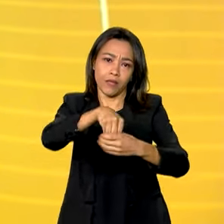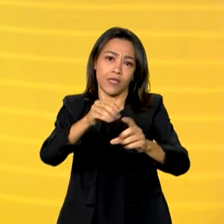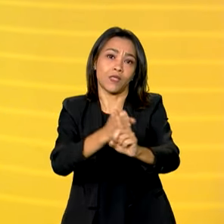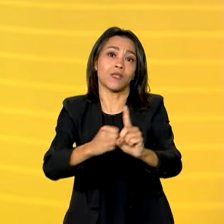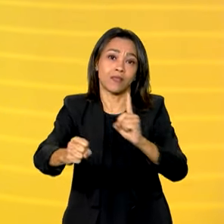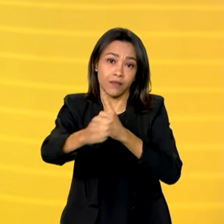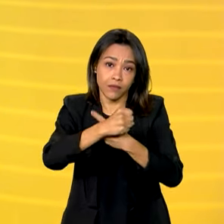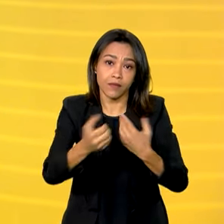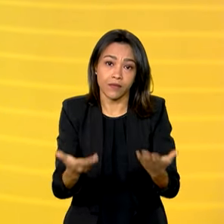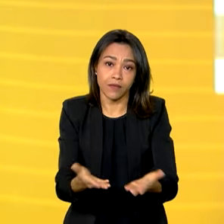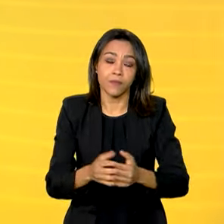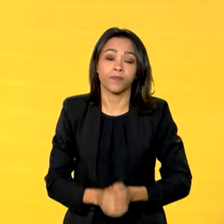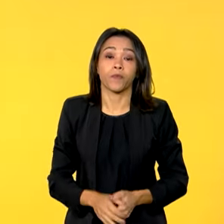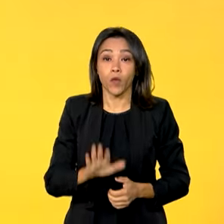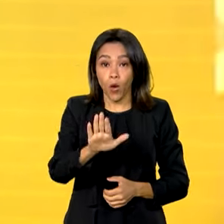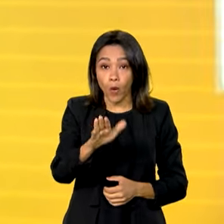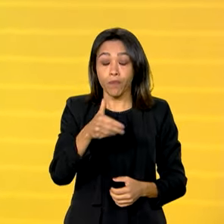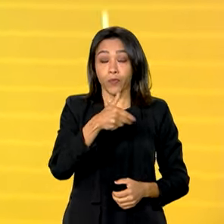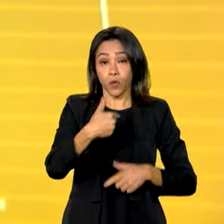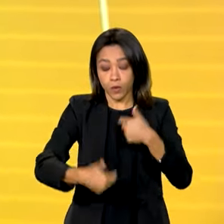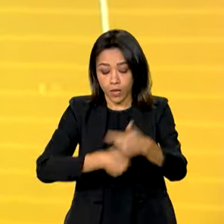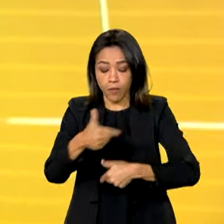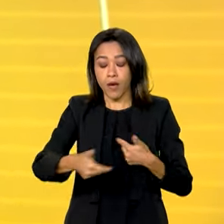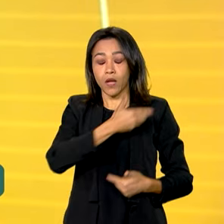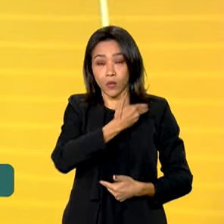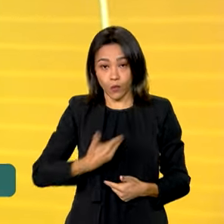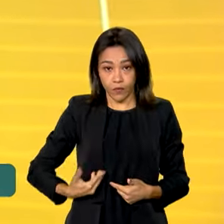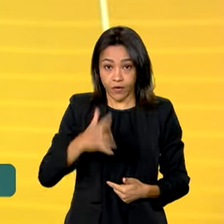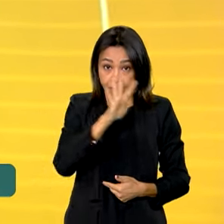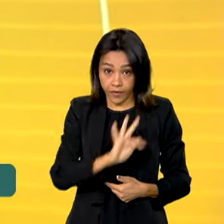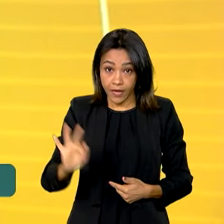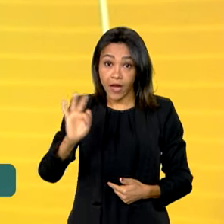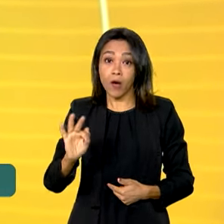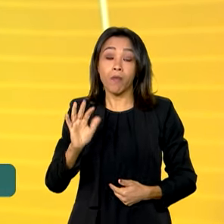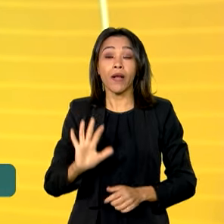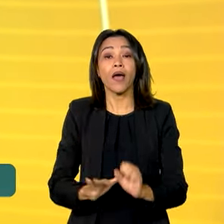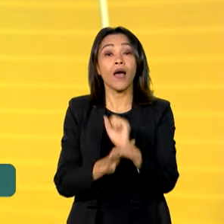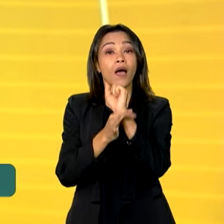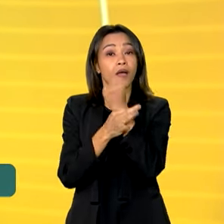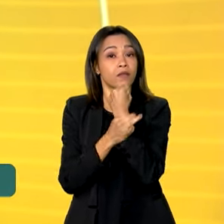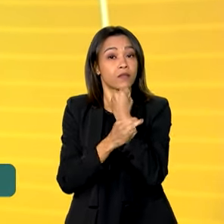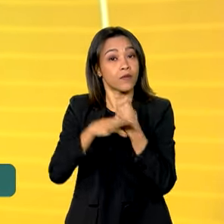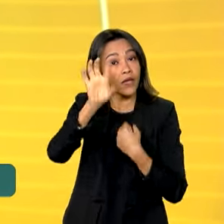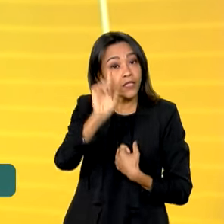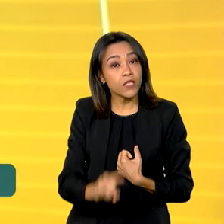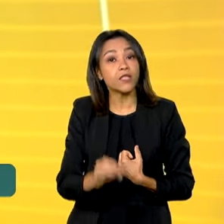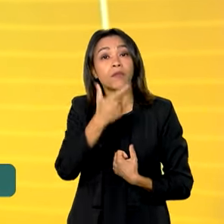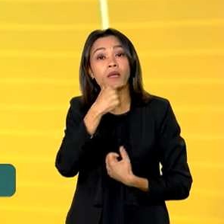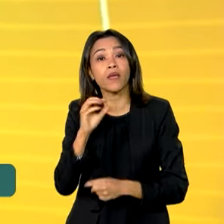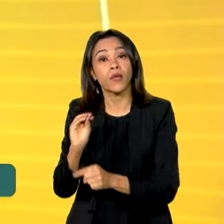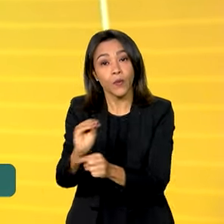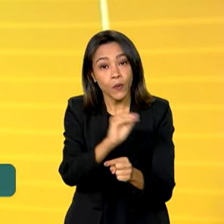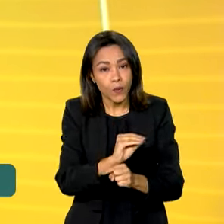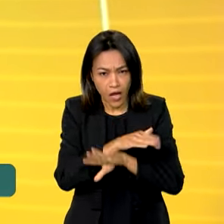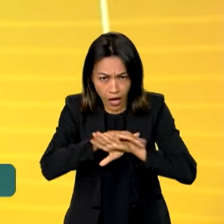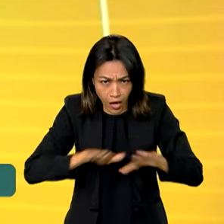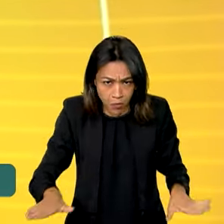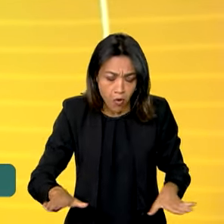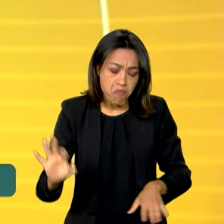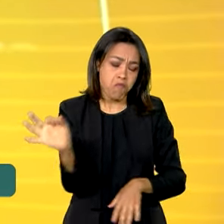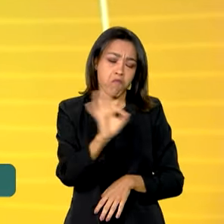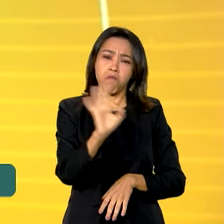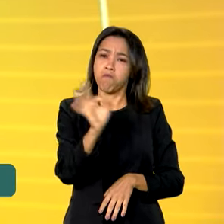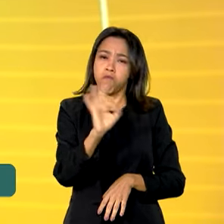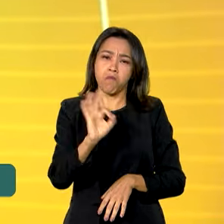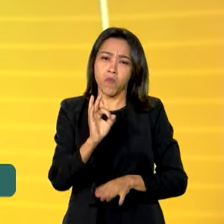E olha, o trabalho do governo federal para garantir direitos a quem cuida e quem precisa de cuidados não terminou com o